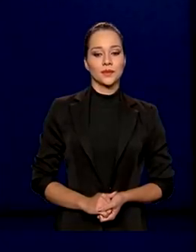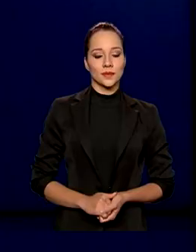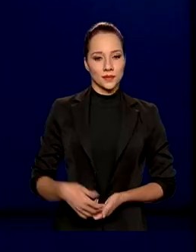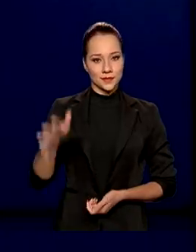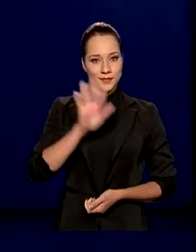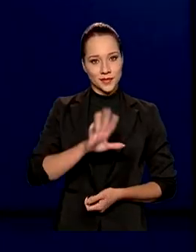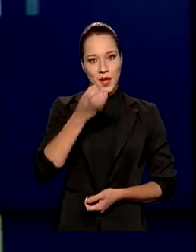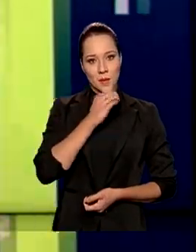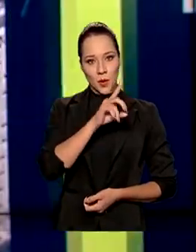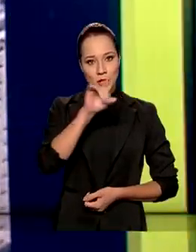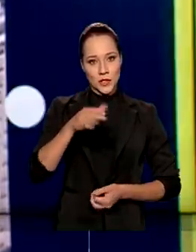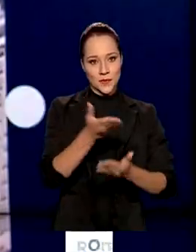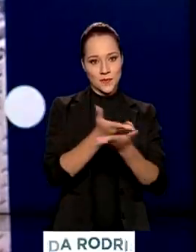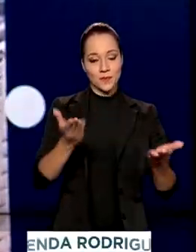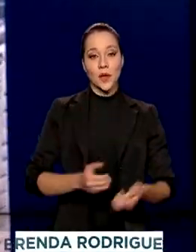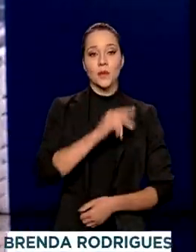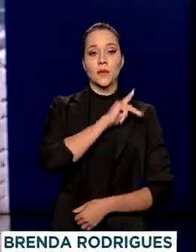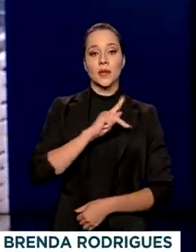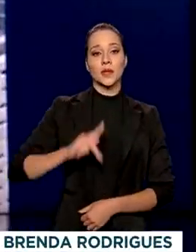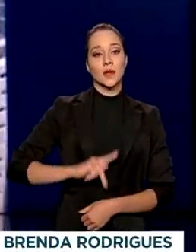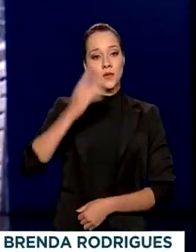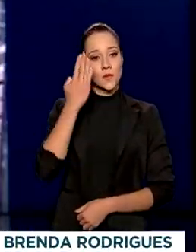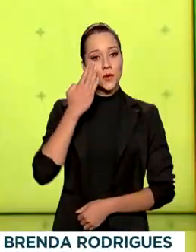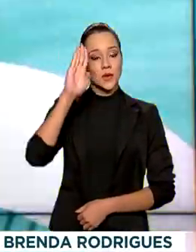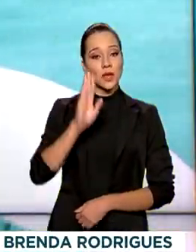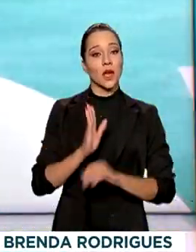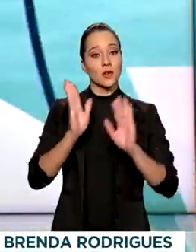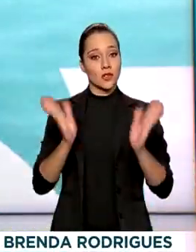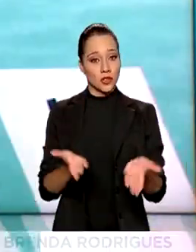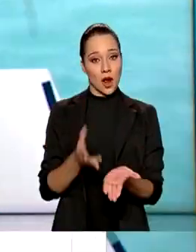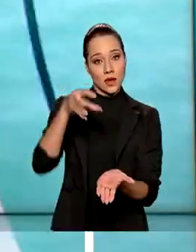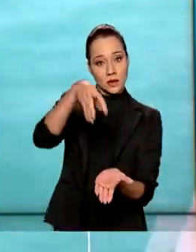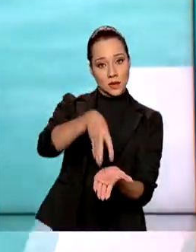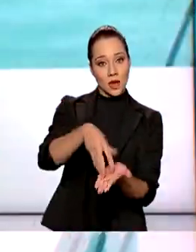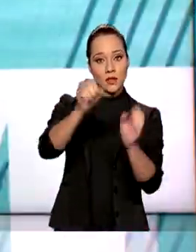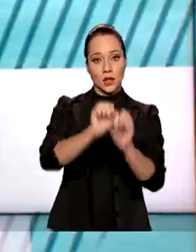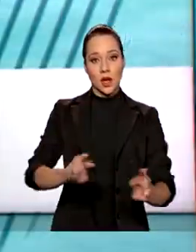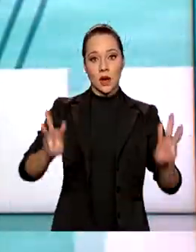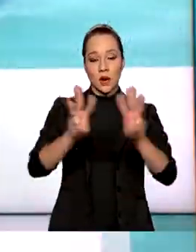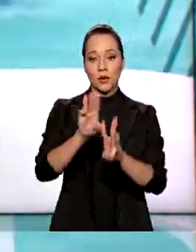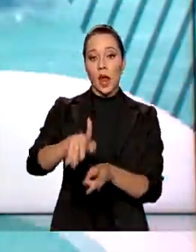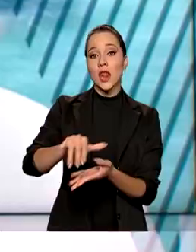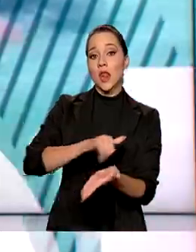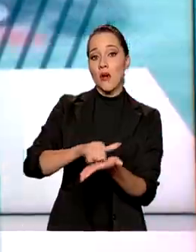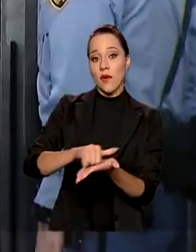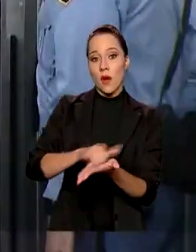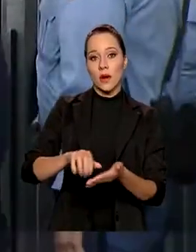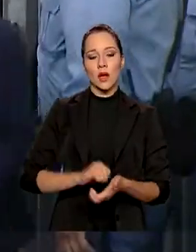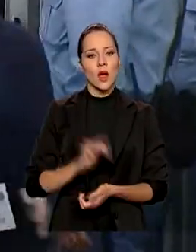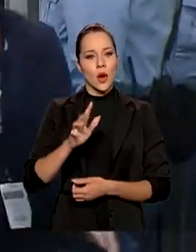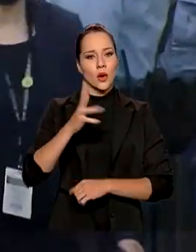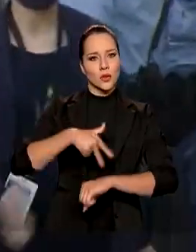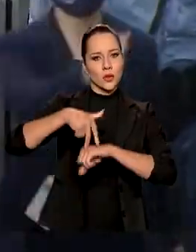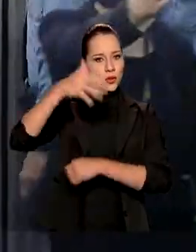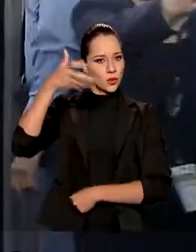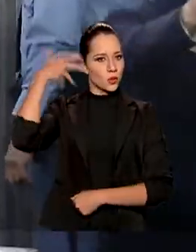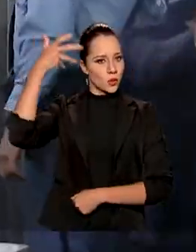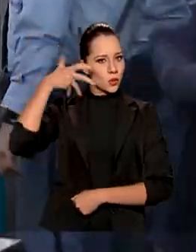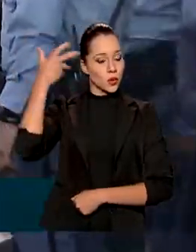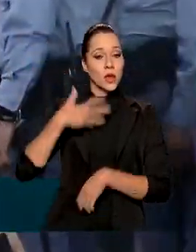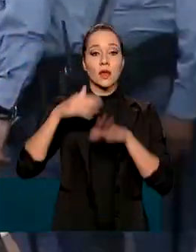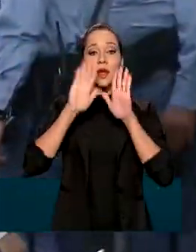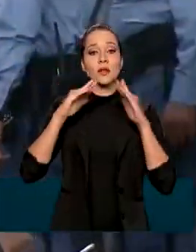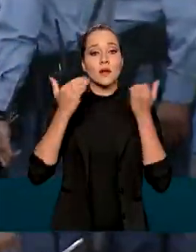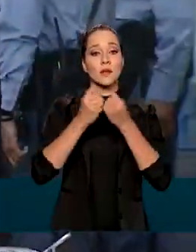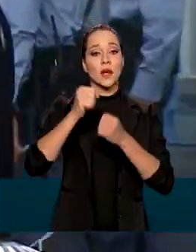Olá, bom dia pra você. O presidente Jair Bolsonaro já está na sede da ONU em Nova York, onde discursa daqui a pouco na